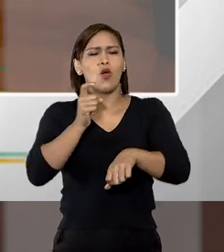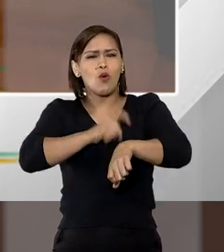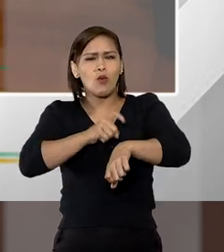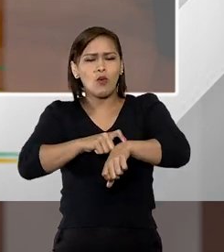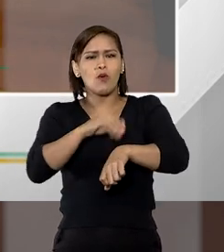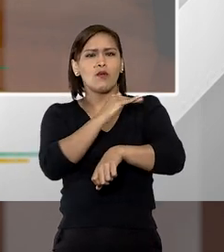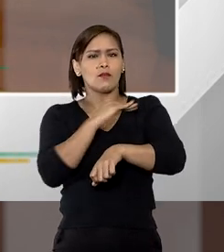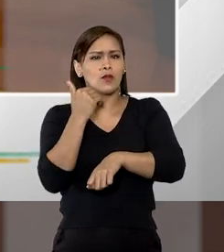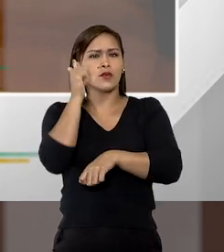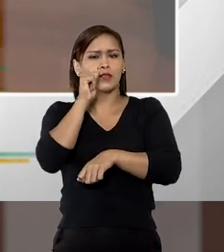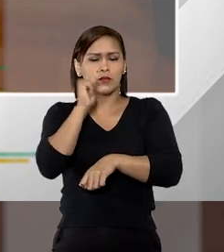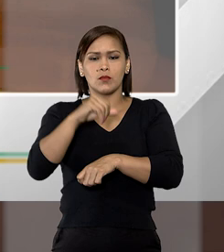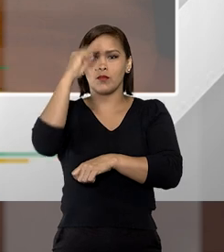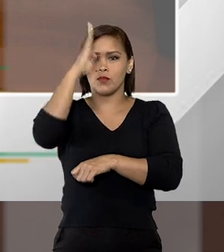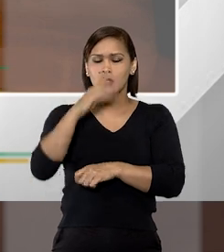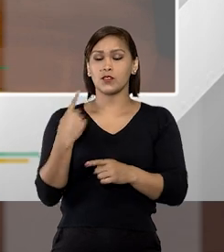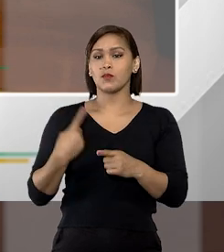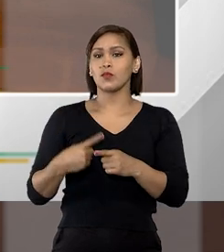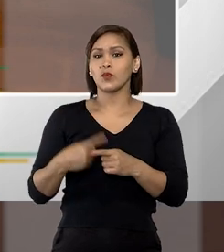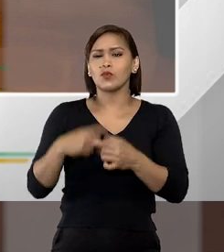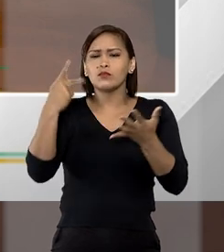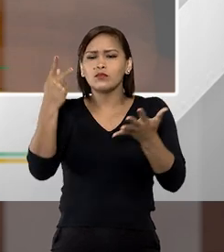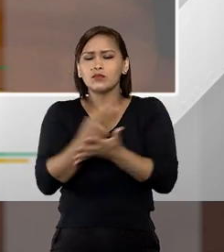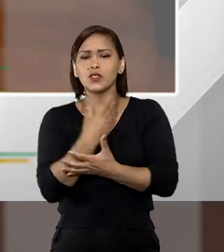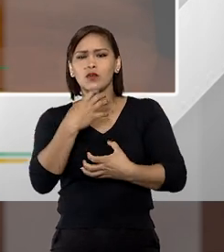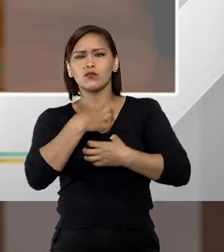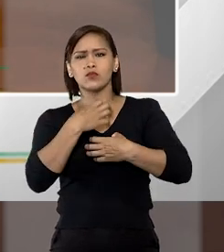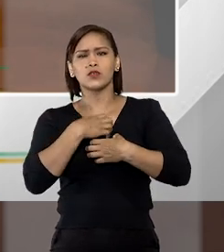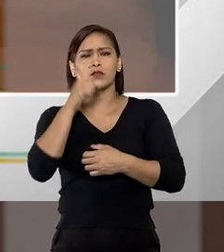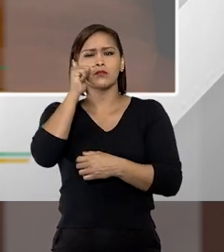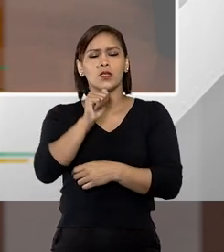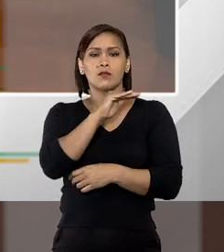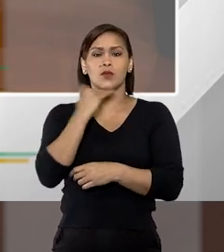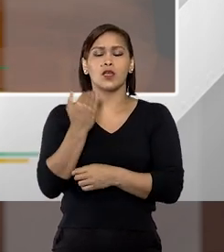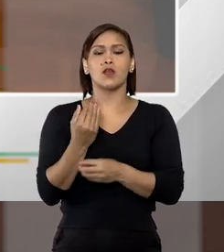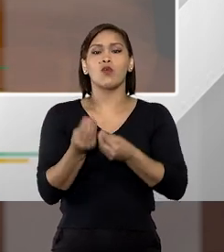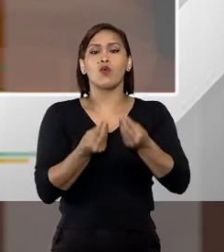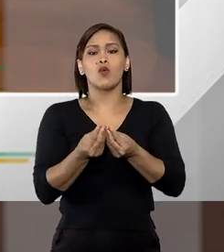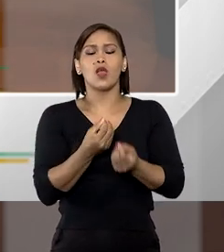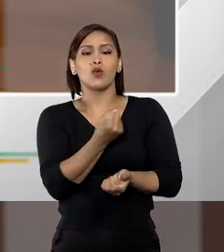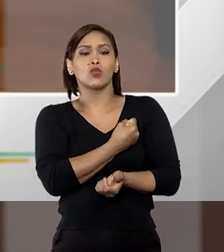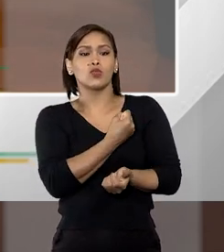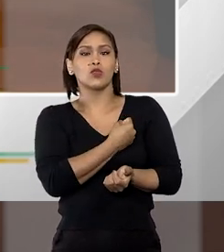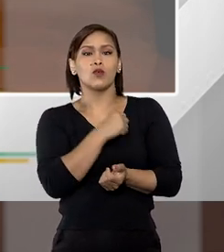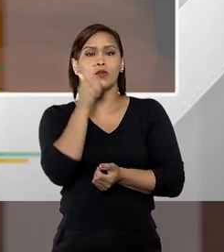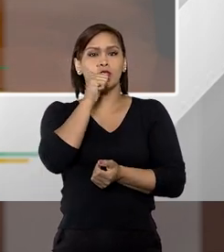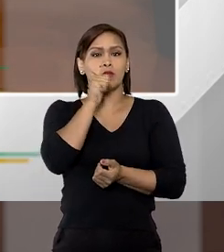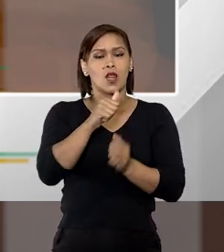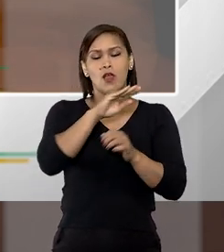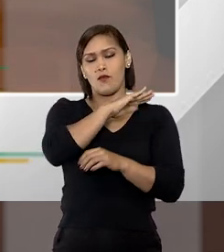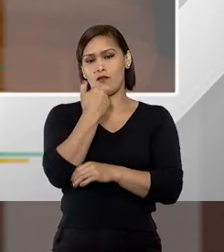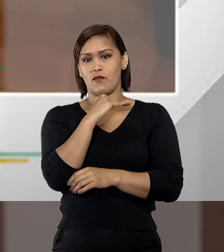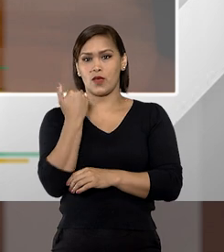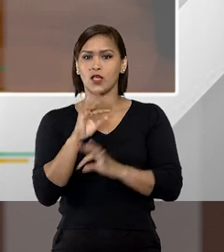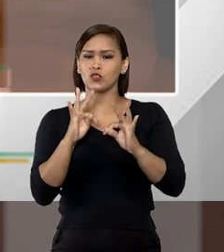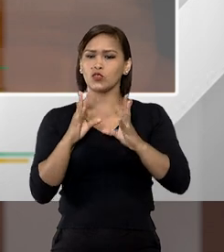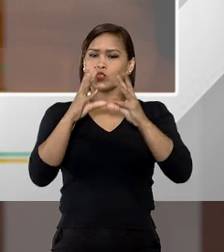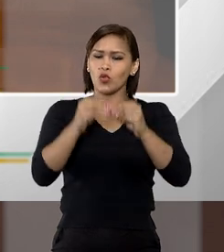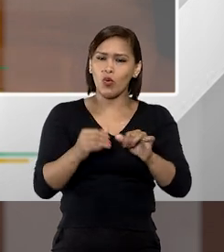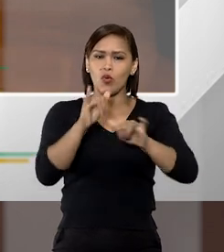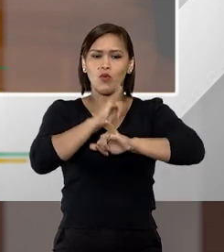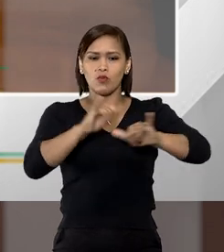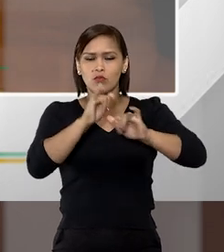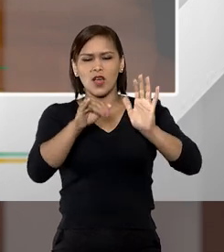mulheres estão morrendo no Brasil, por que situações elas estão morrendo, qual é a quantidade de mulheres que estão morrendo, ou seja, nós temos todo um